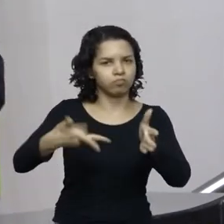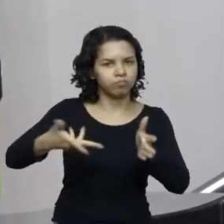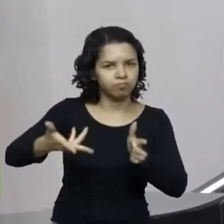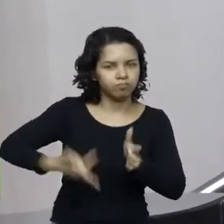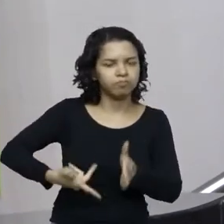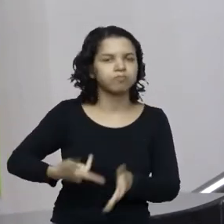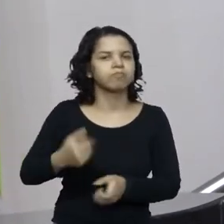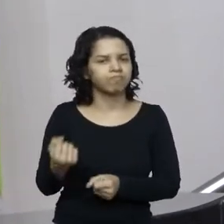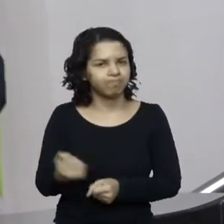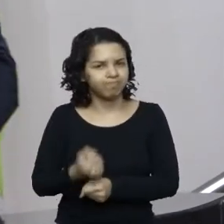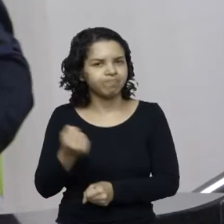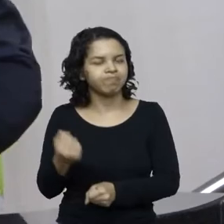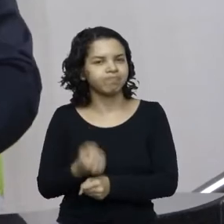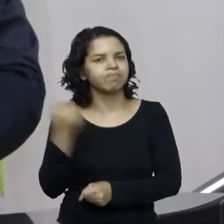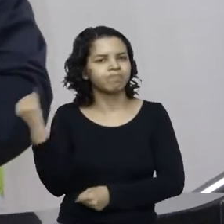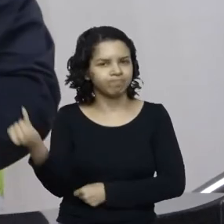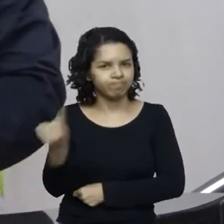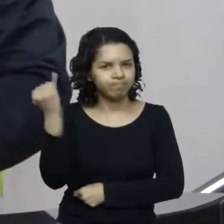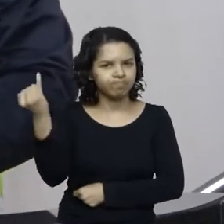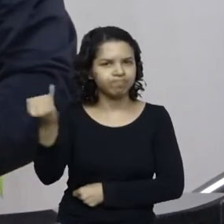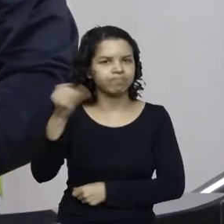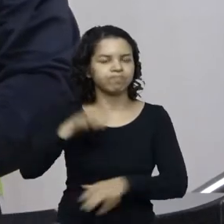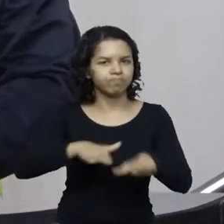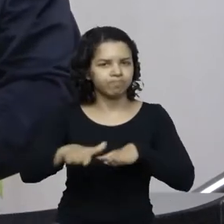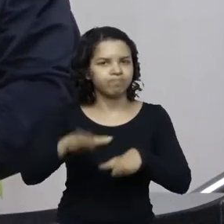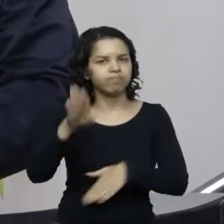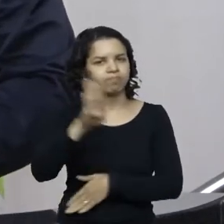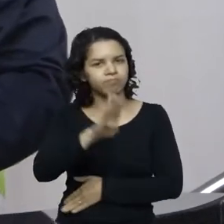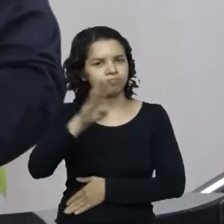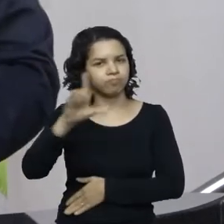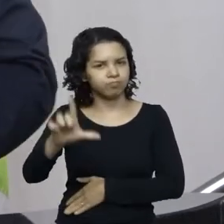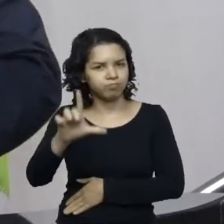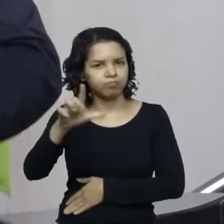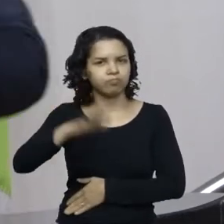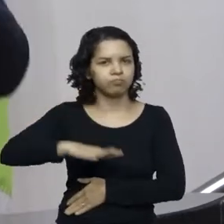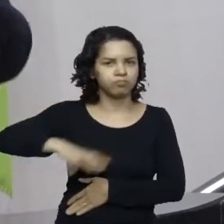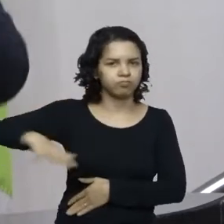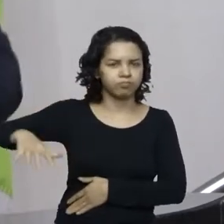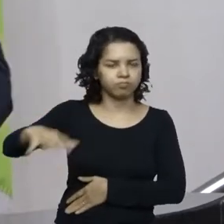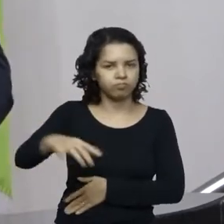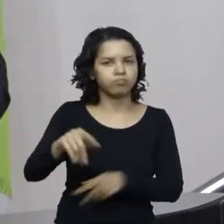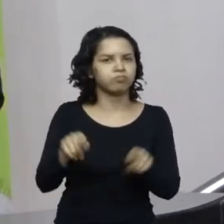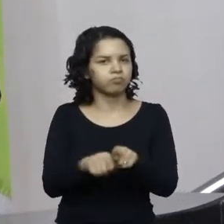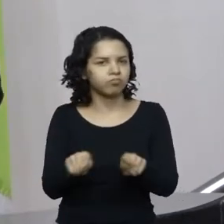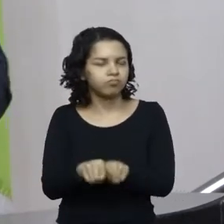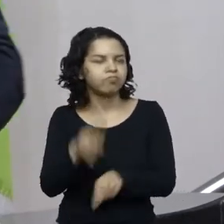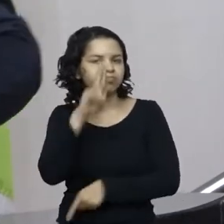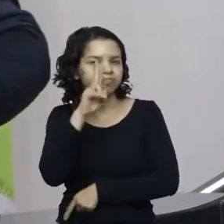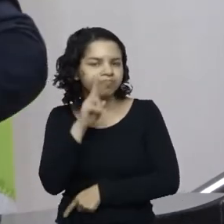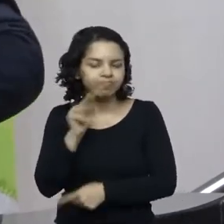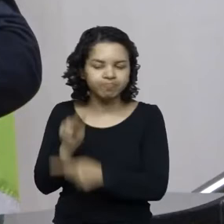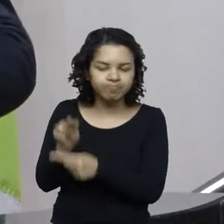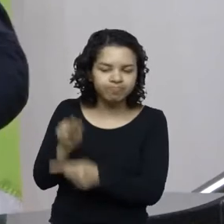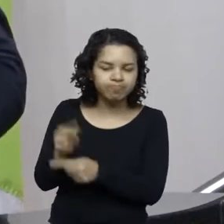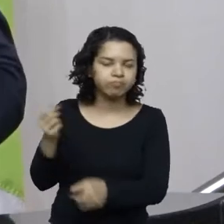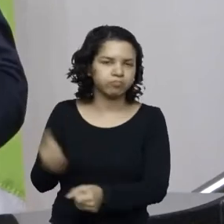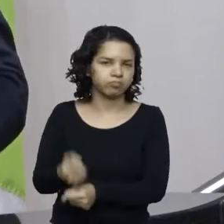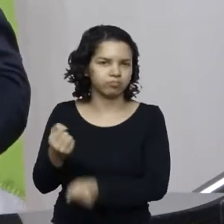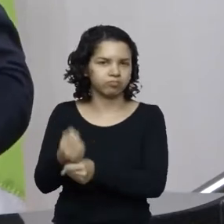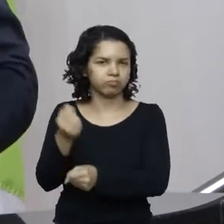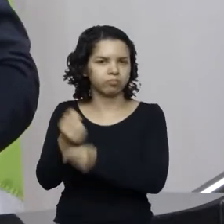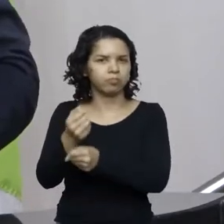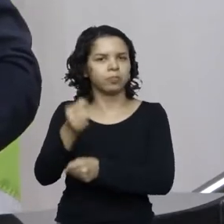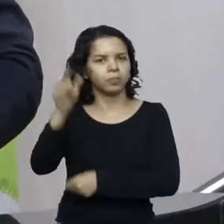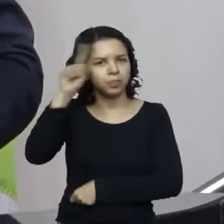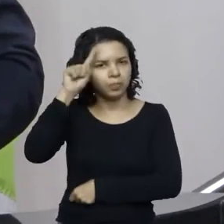obra importante para a mobilidade urbana de Blumenau e região. O deputado Ivanatos, que também tem feito o trabalho de fiscalizar essa obra, vi vossa excelência outro dia lá